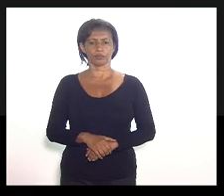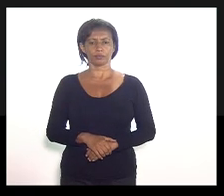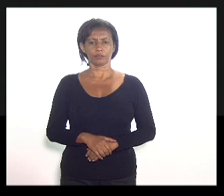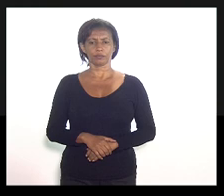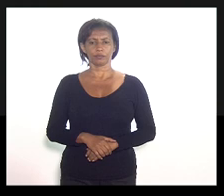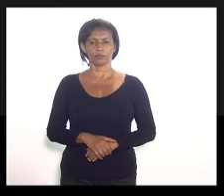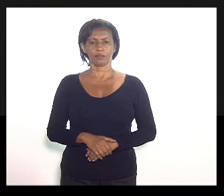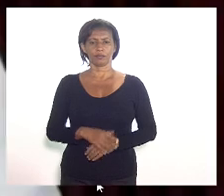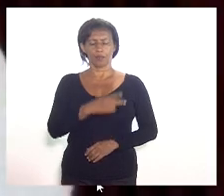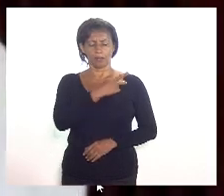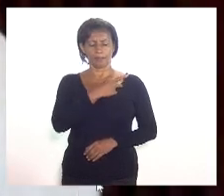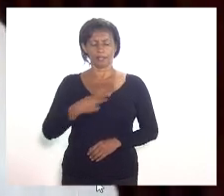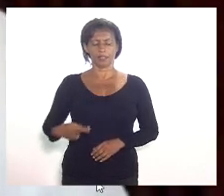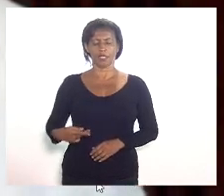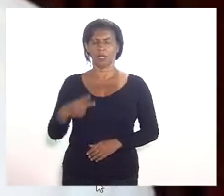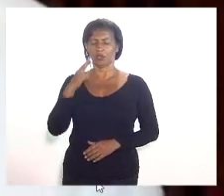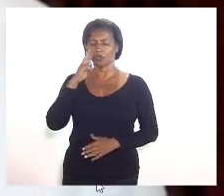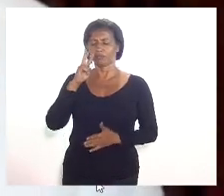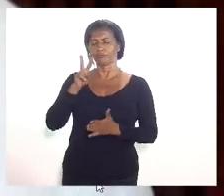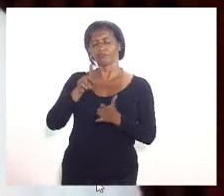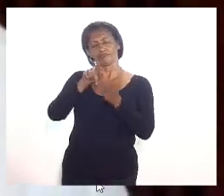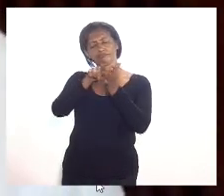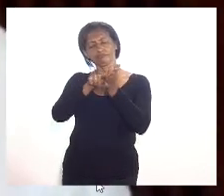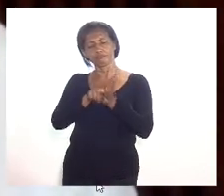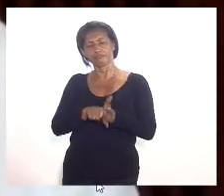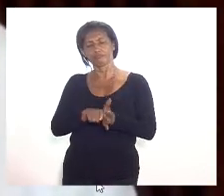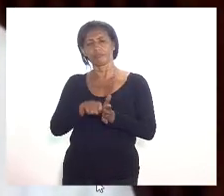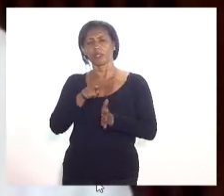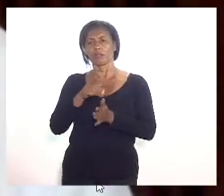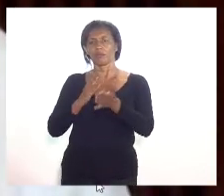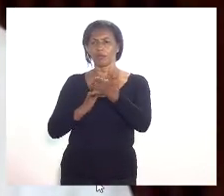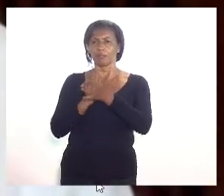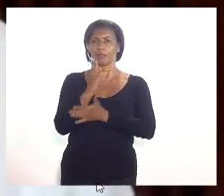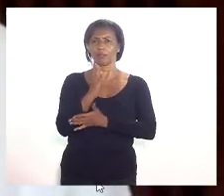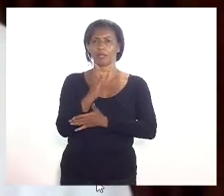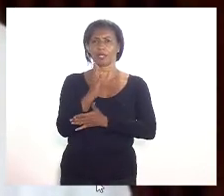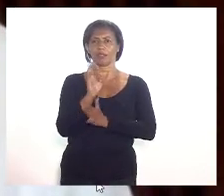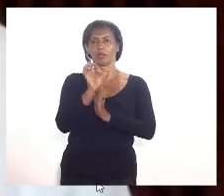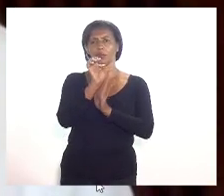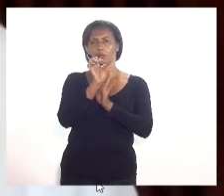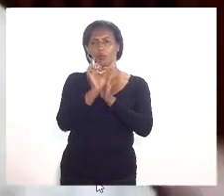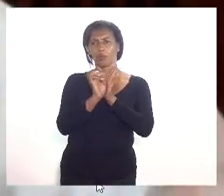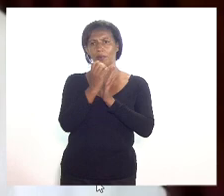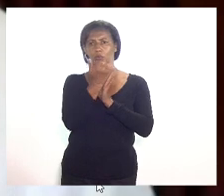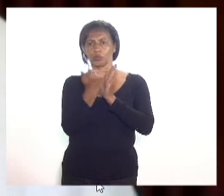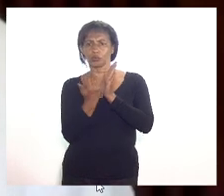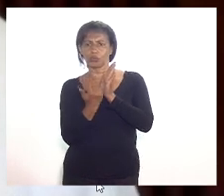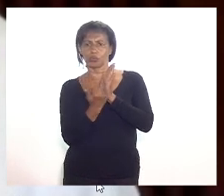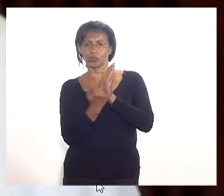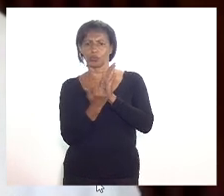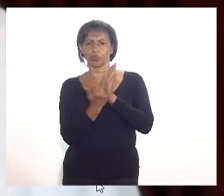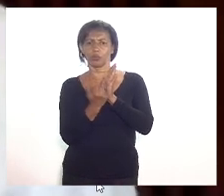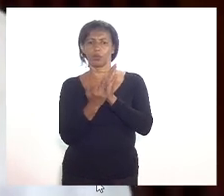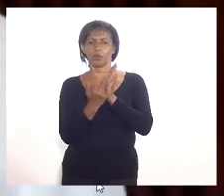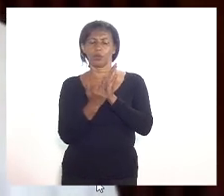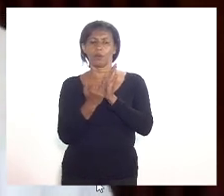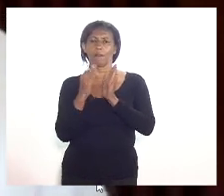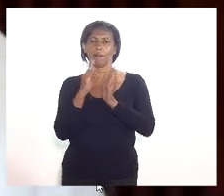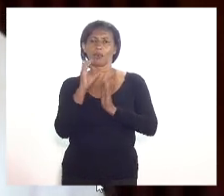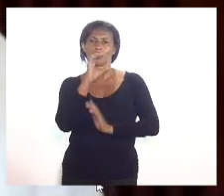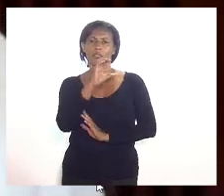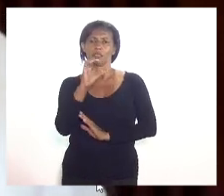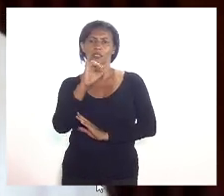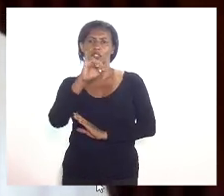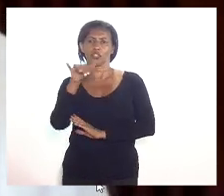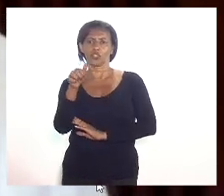Senhora presidente, analisando, na verdade, ela foi aprovada com subemenda para adequar uma emenda da CCJ. E veja,